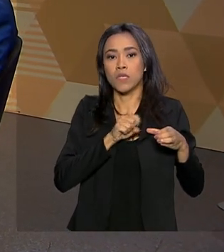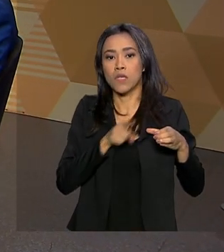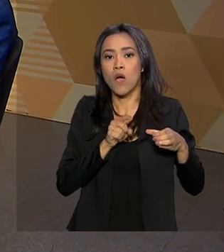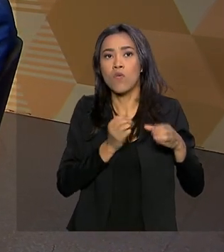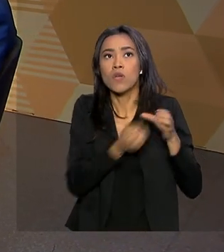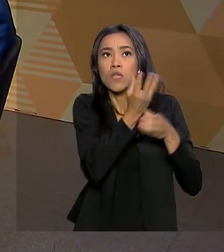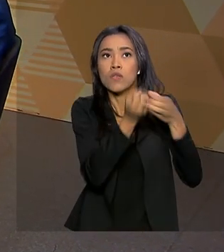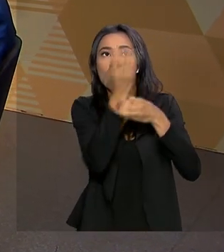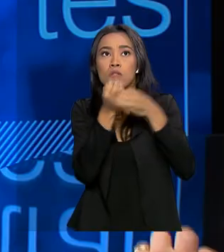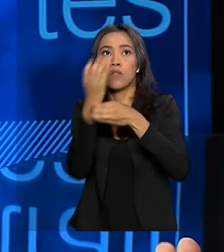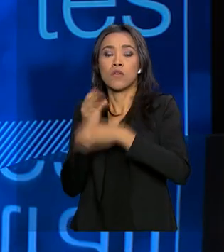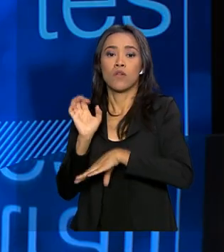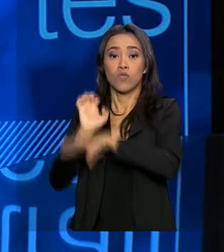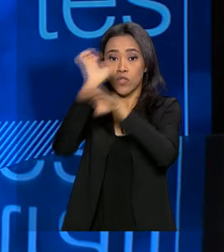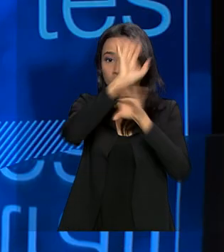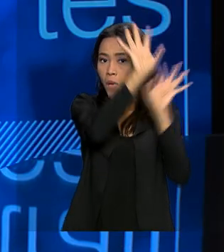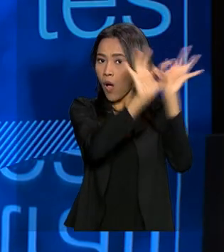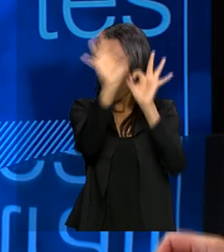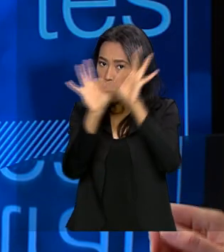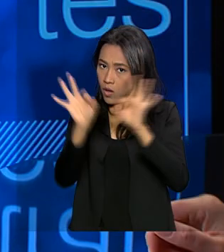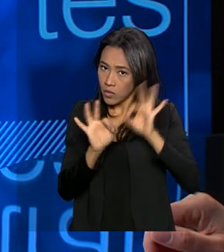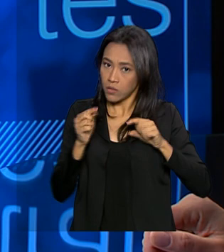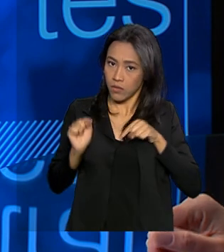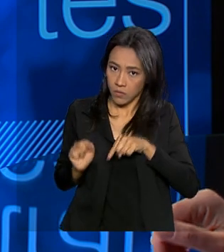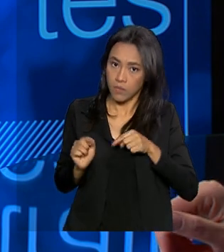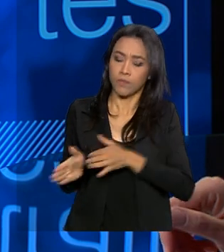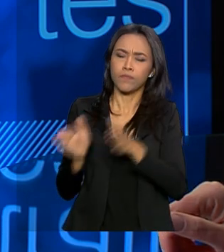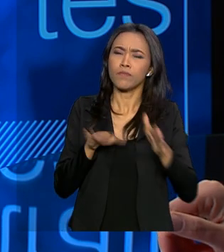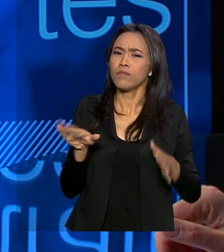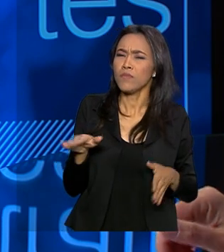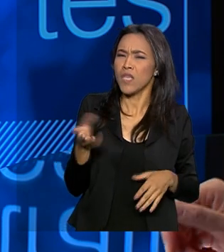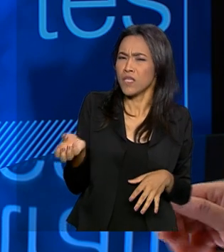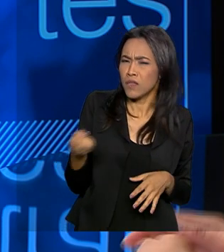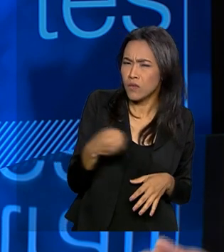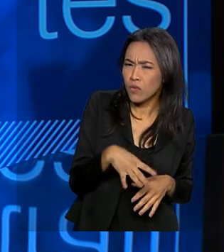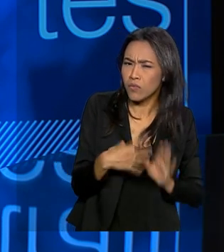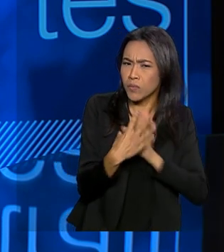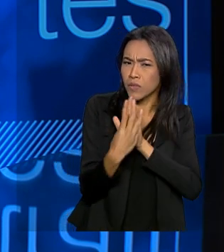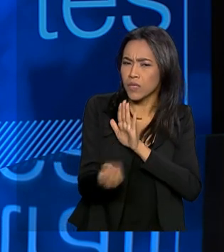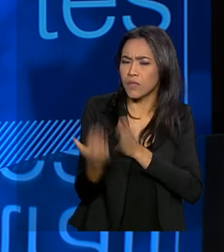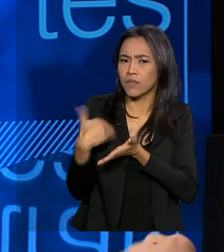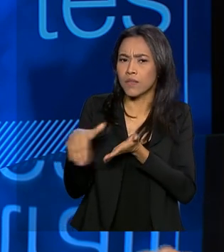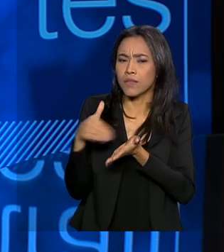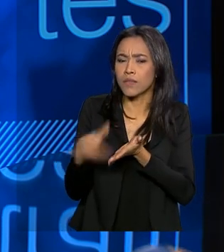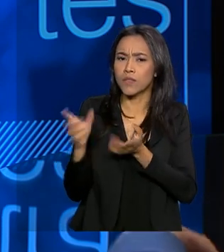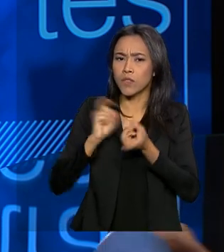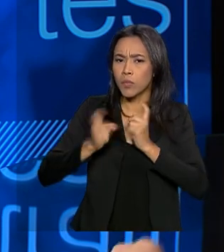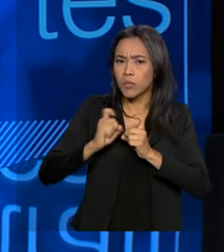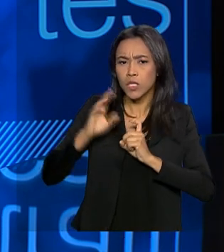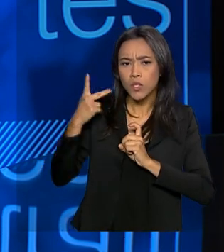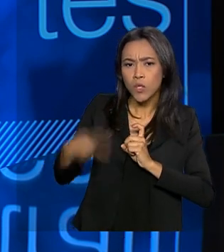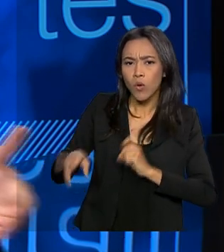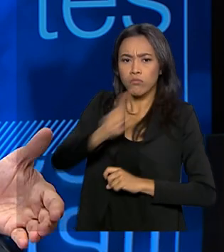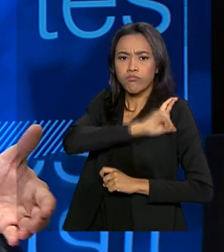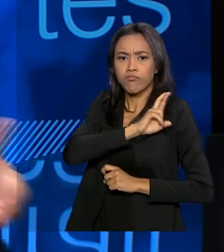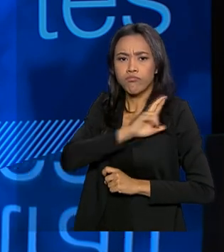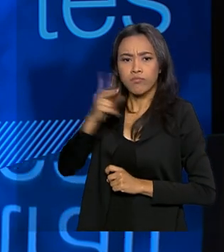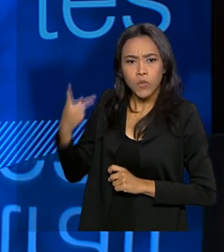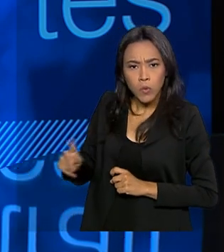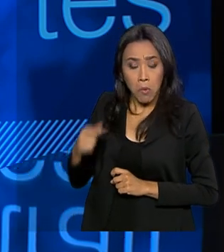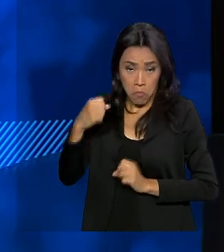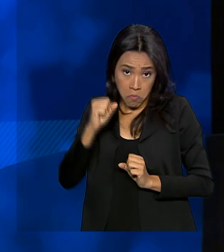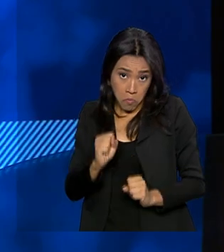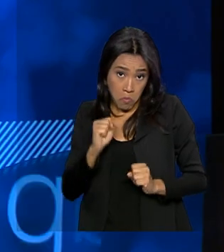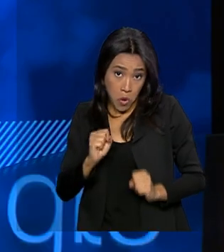efetivação dessa destinação. Secretário, o senhor acha que essa nova abordagem da Secretaria sobre a gestão do senhor pode mitigar o